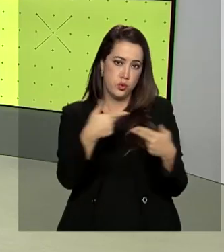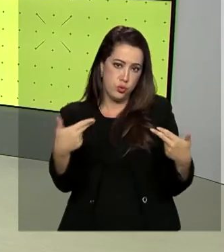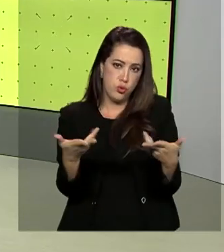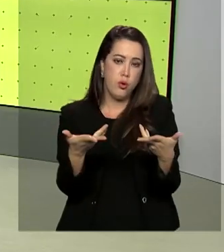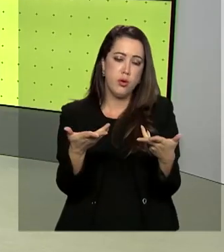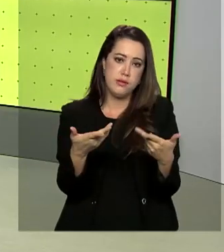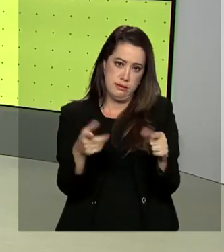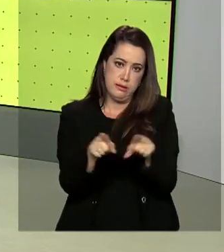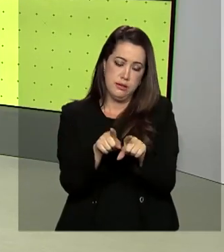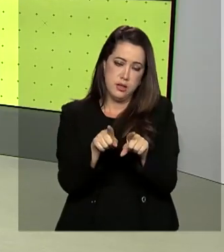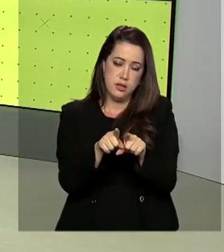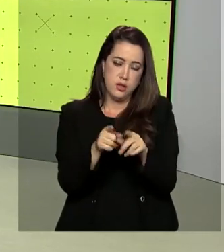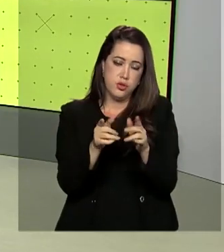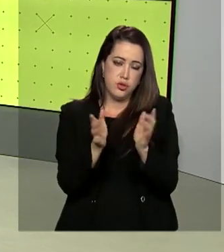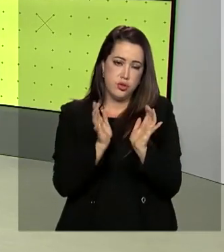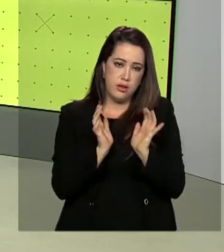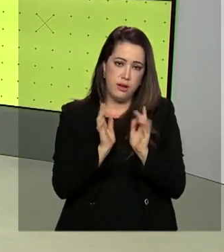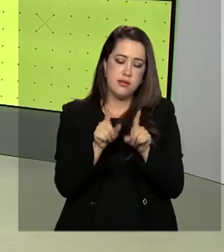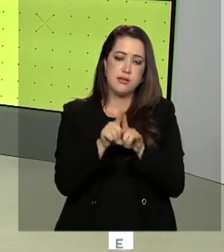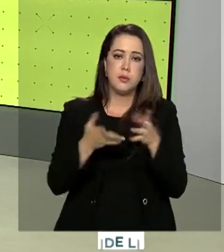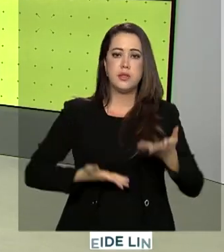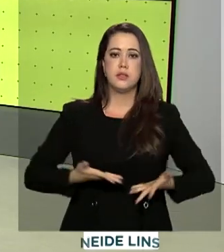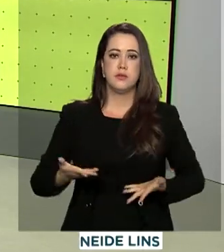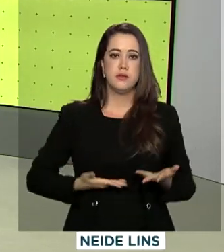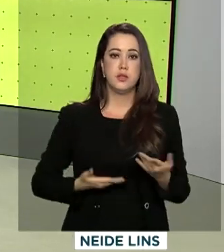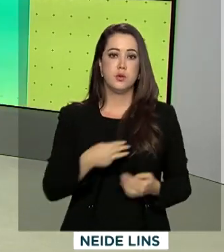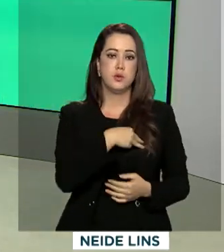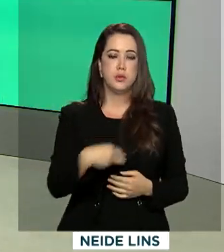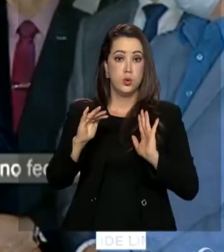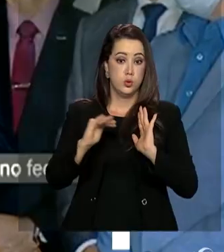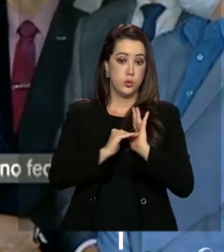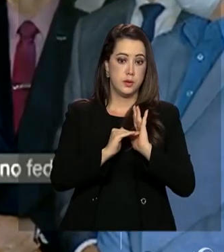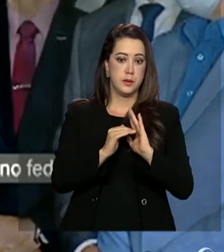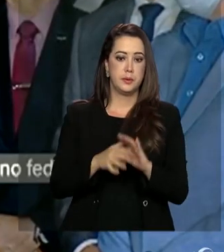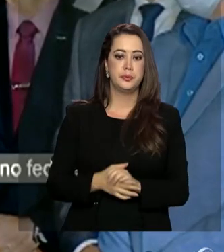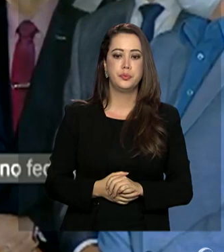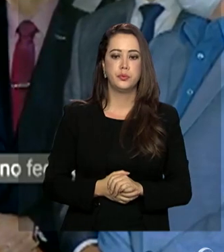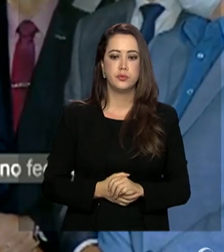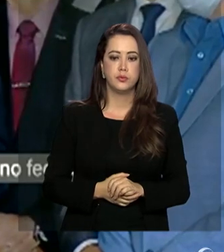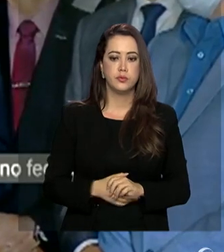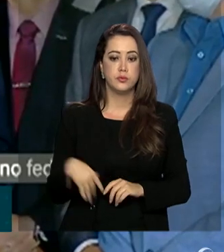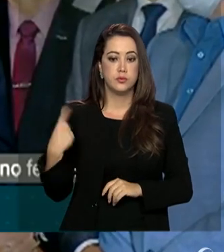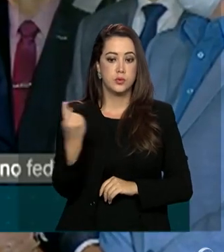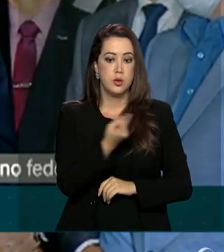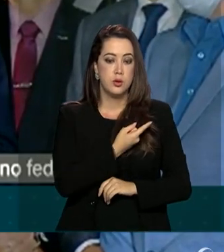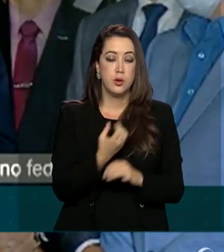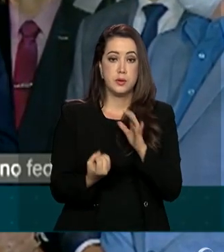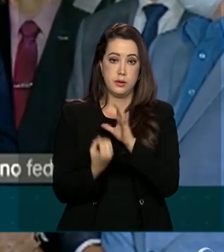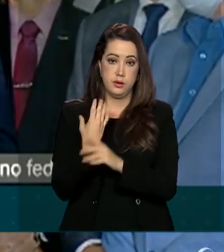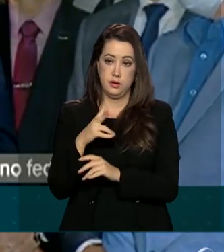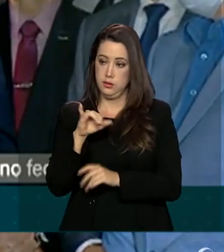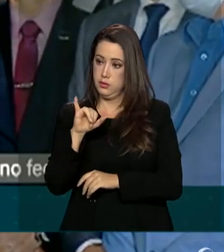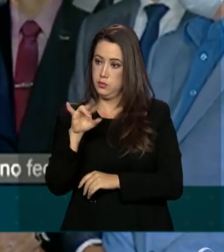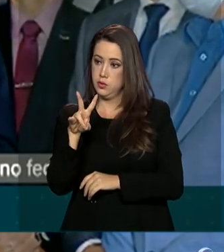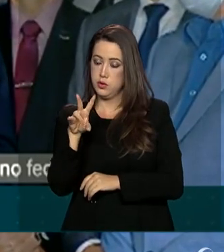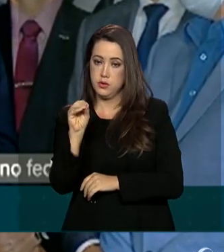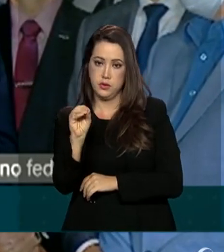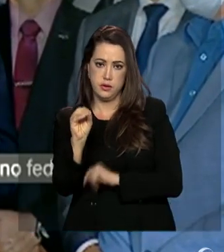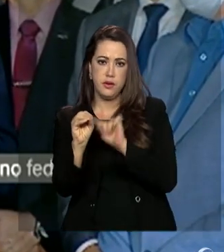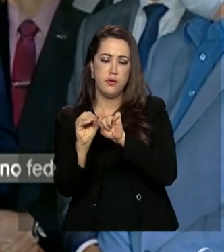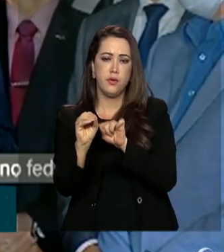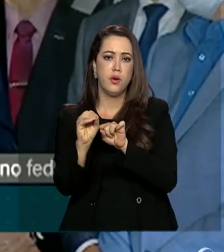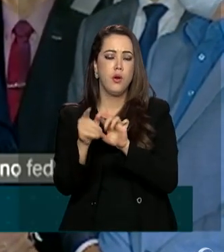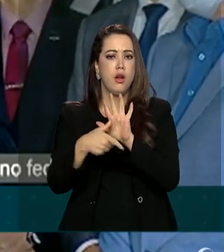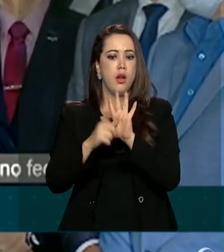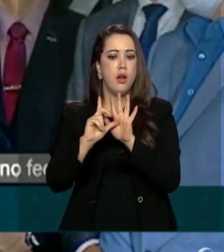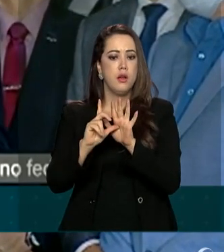serviços. O ministro falou com a imprensa no Senado. Vamos ouvir. Nós trazemos um IVA, um imposto de valor adicionário dual, que